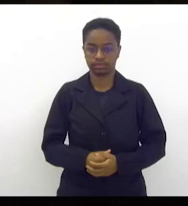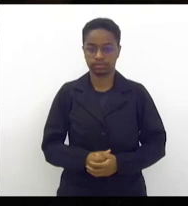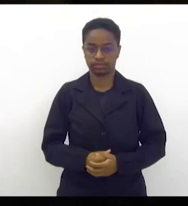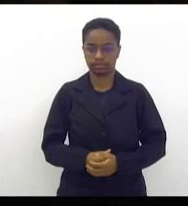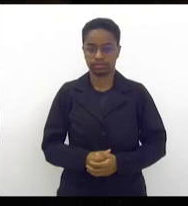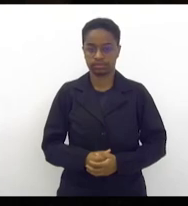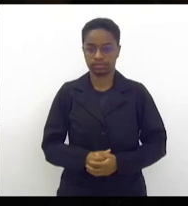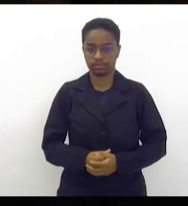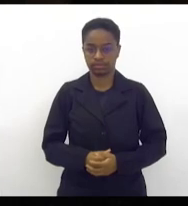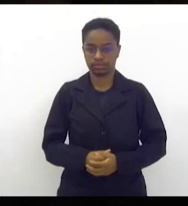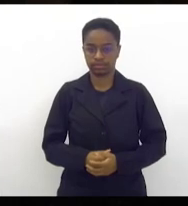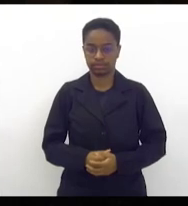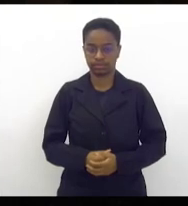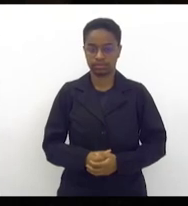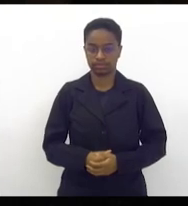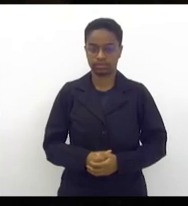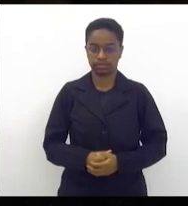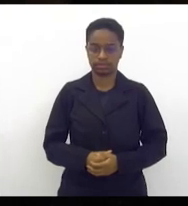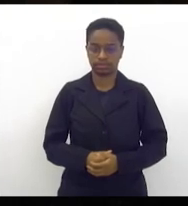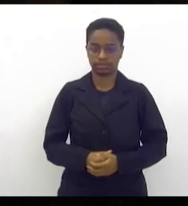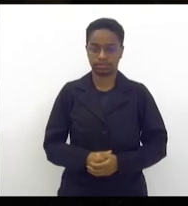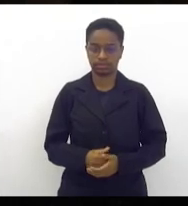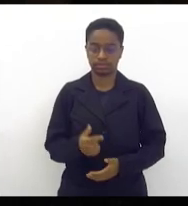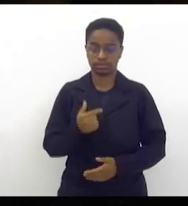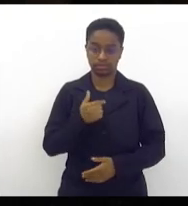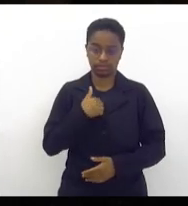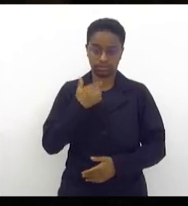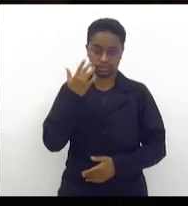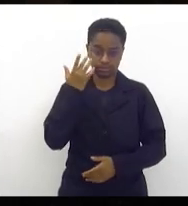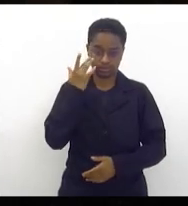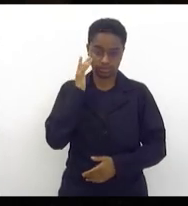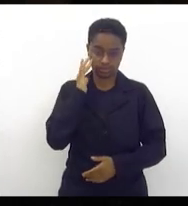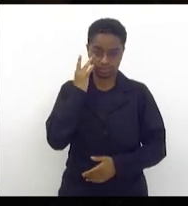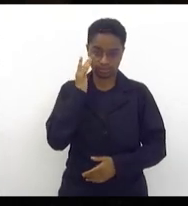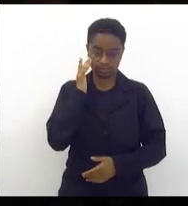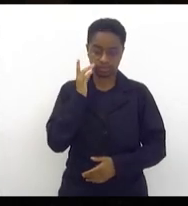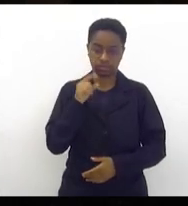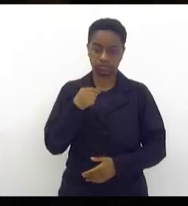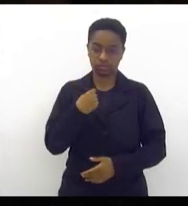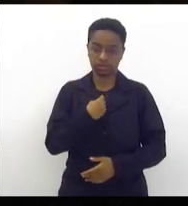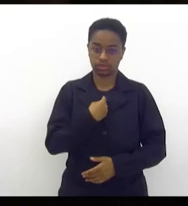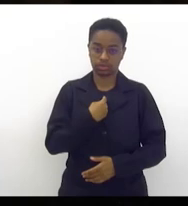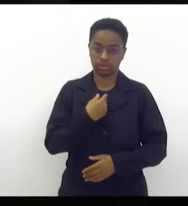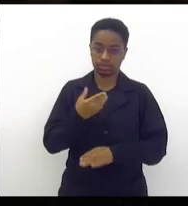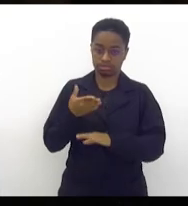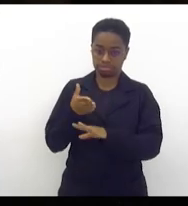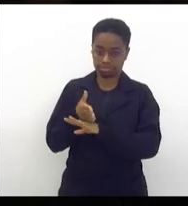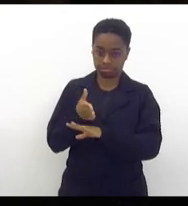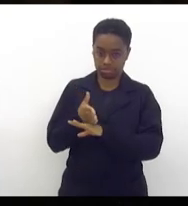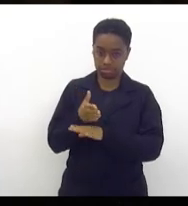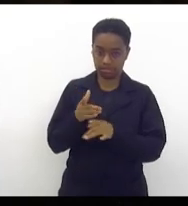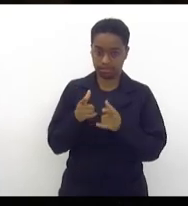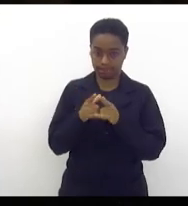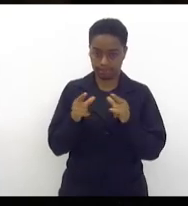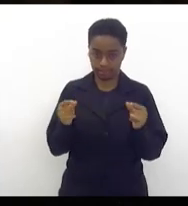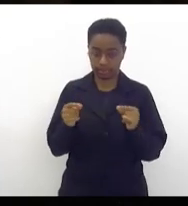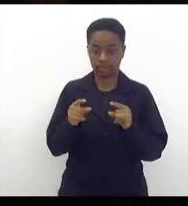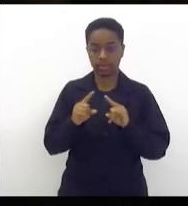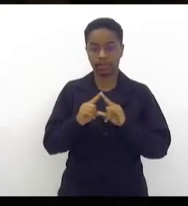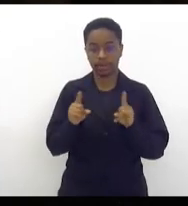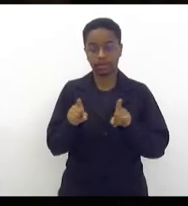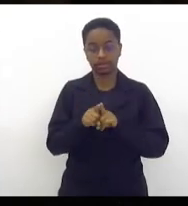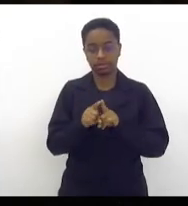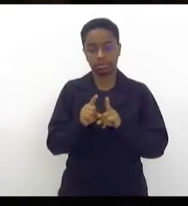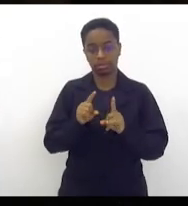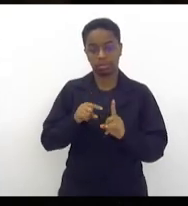eu acho que a ida de vossa excelência à Brasília é uma ida muito